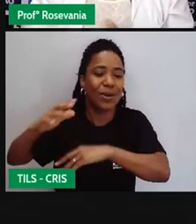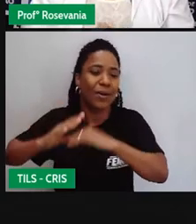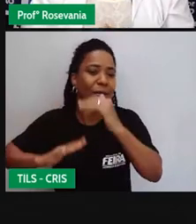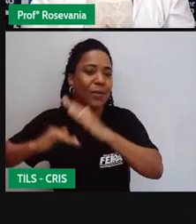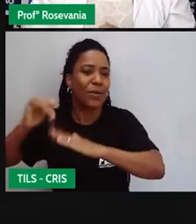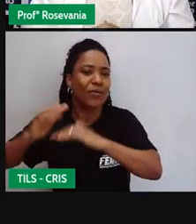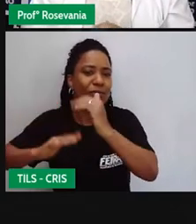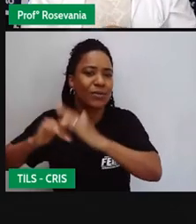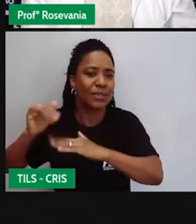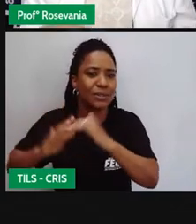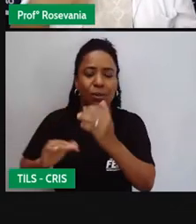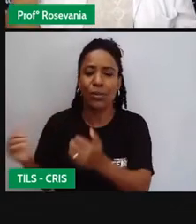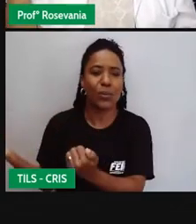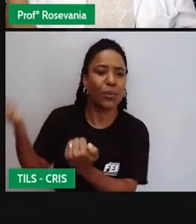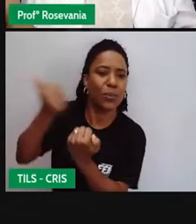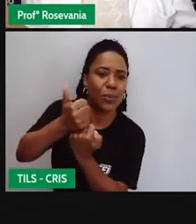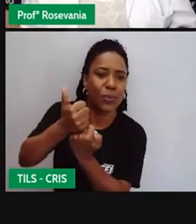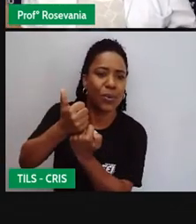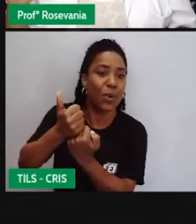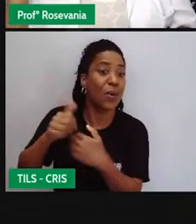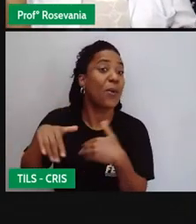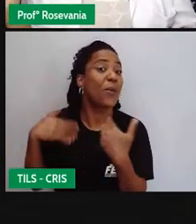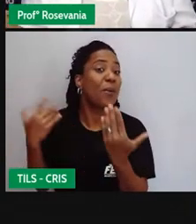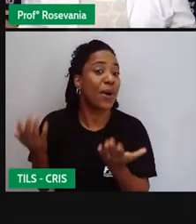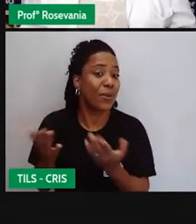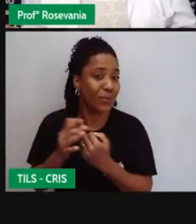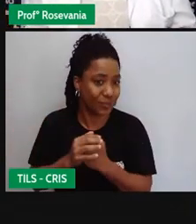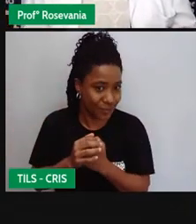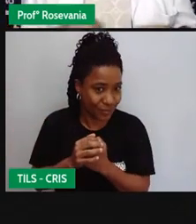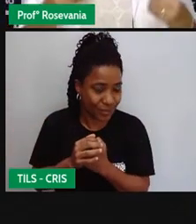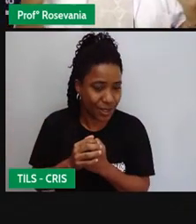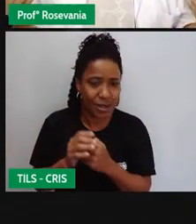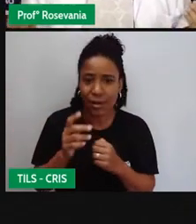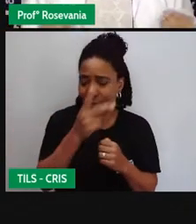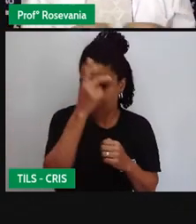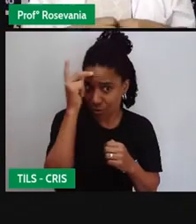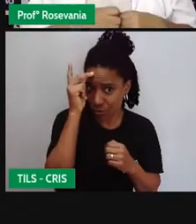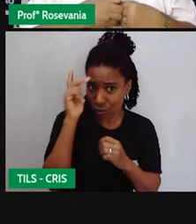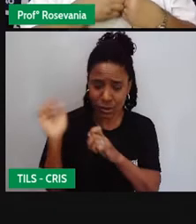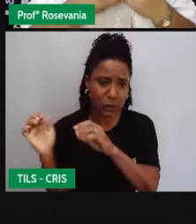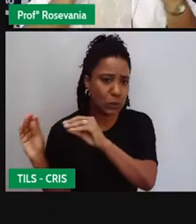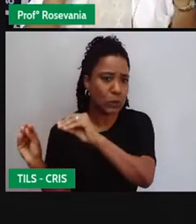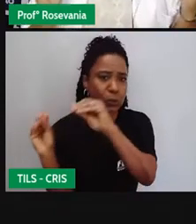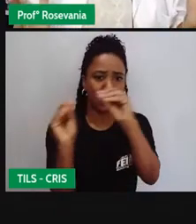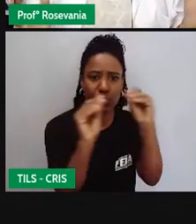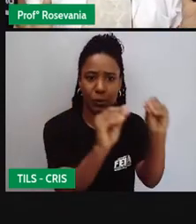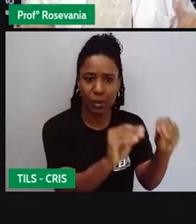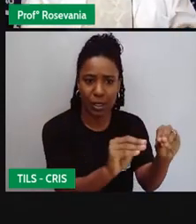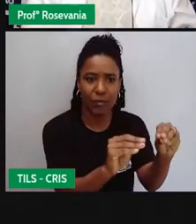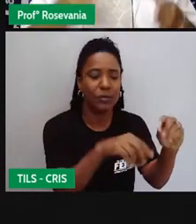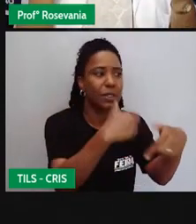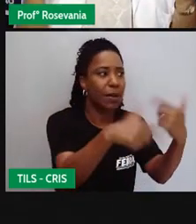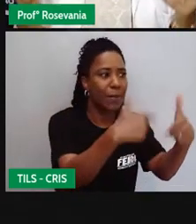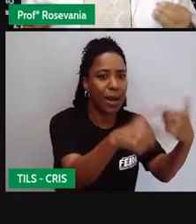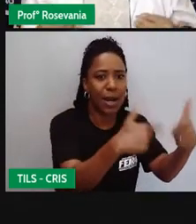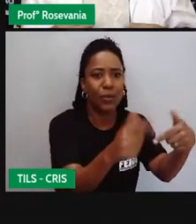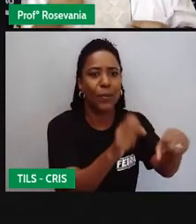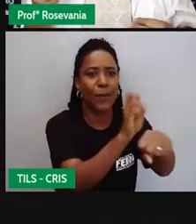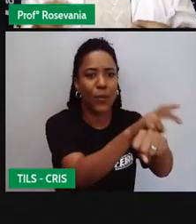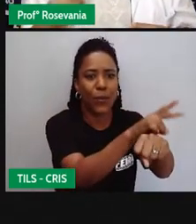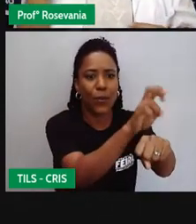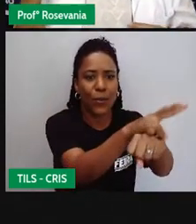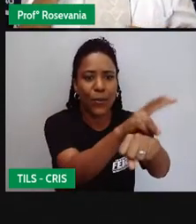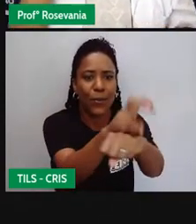especificidades, mas essa população que foi morar lá na cidade, ela se envolveu com outros trabalhos e, em